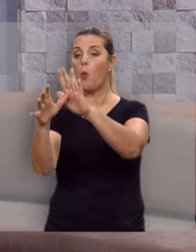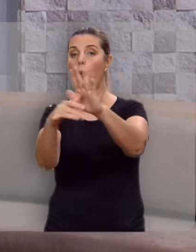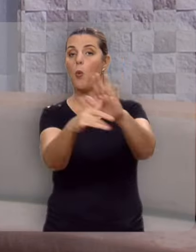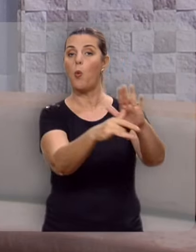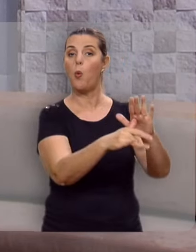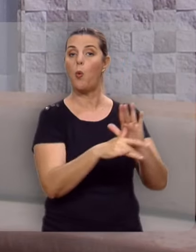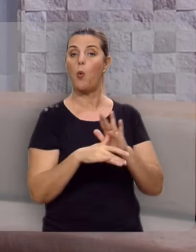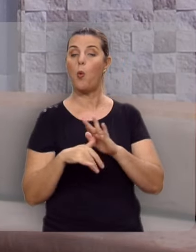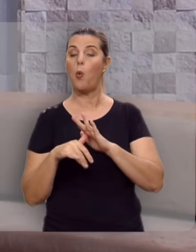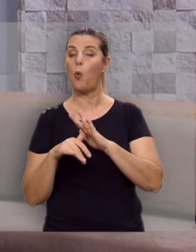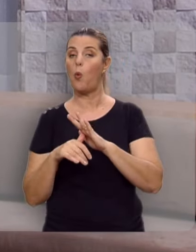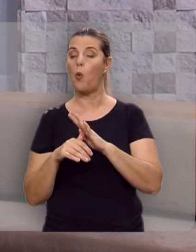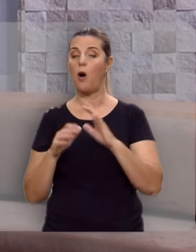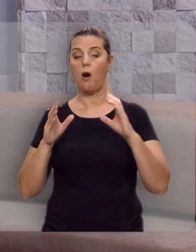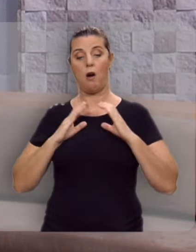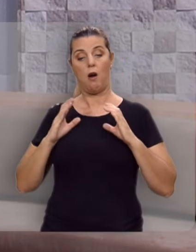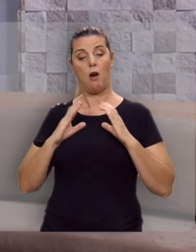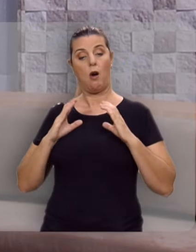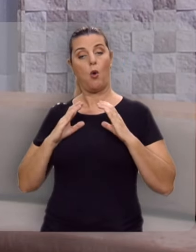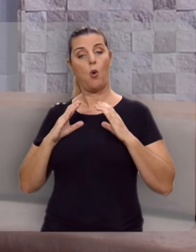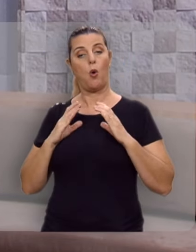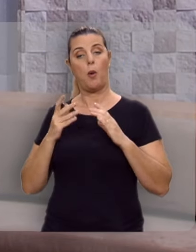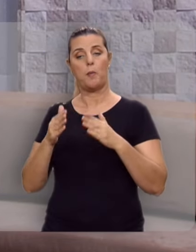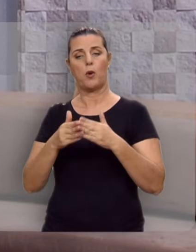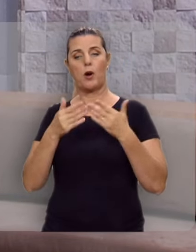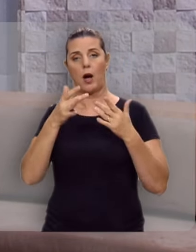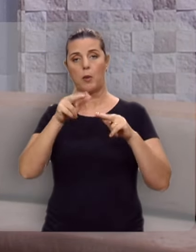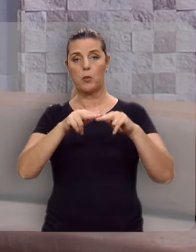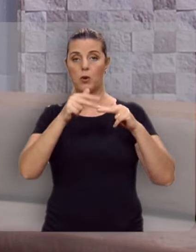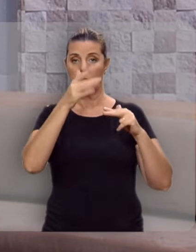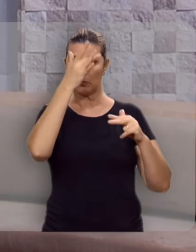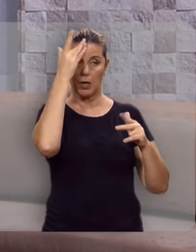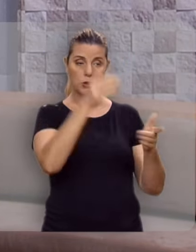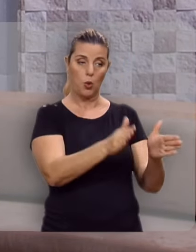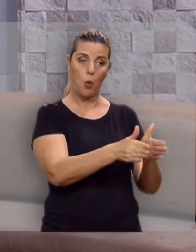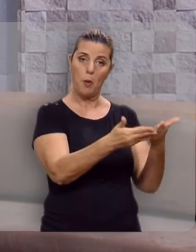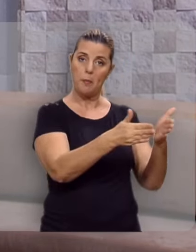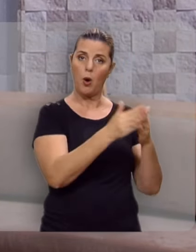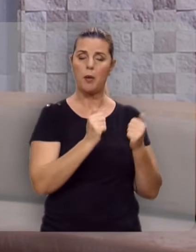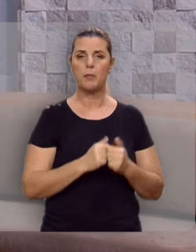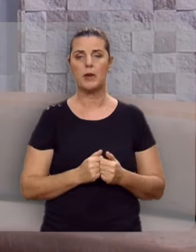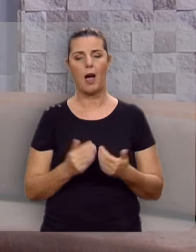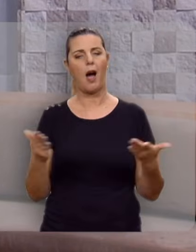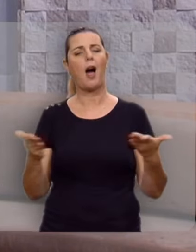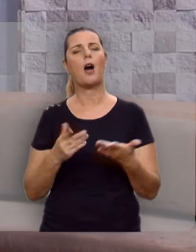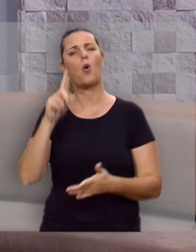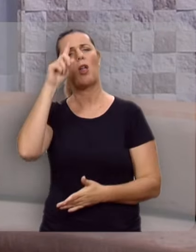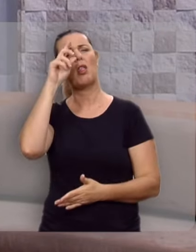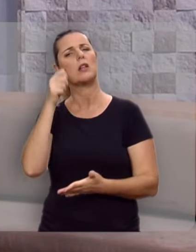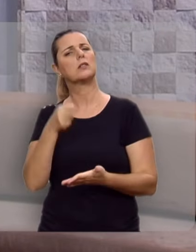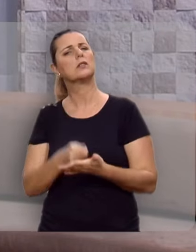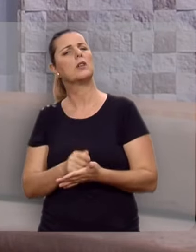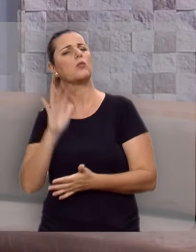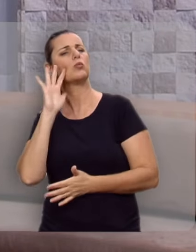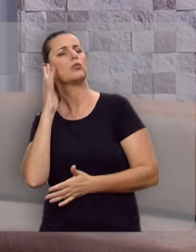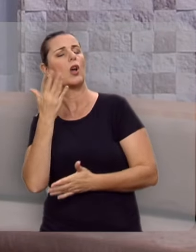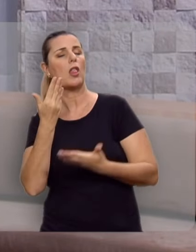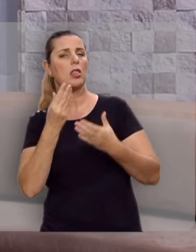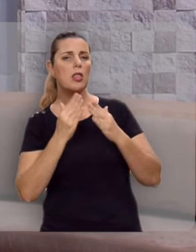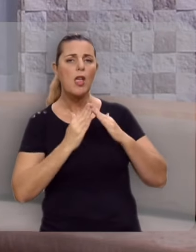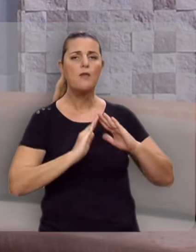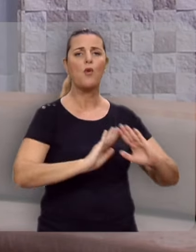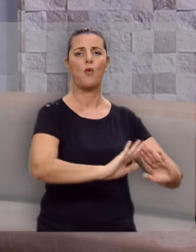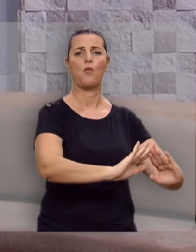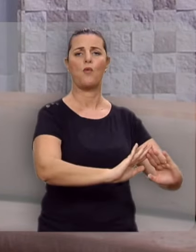surrupiou, ele se enriqueceu com a miséria dos outros, e agora ele tomou a decisão de